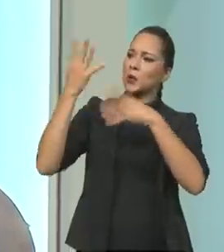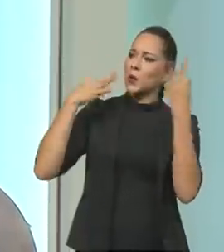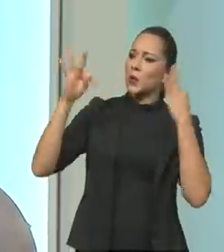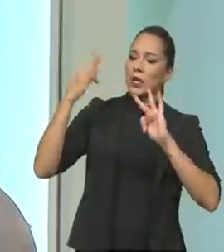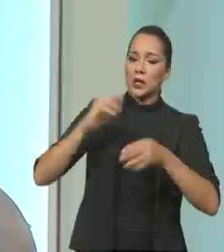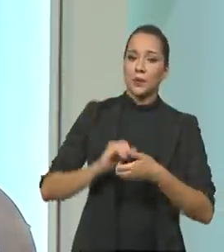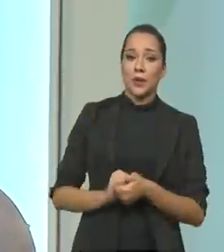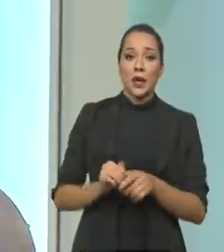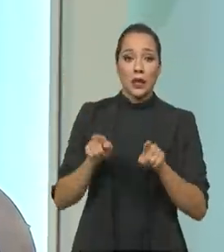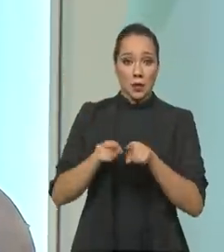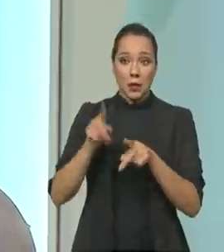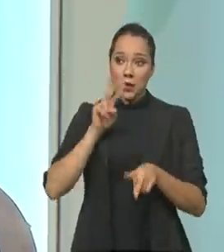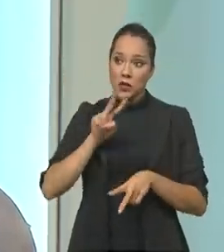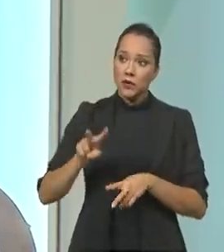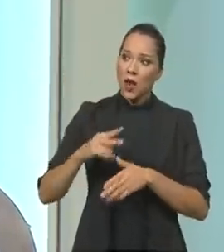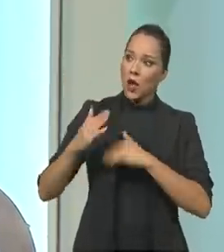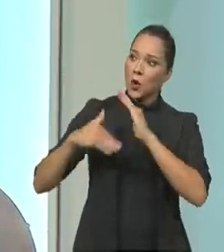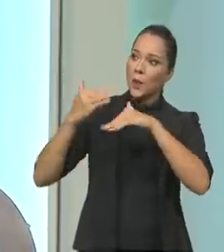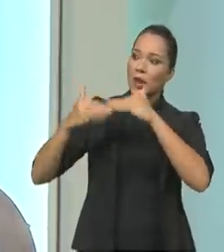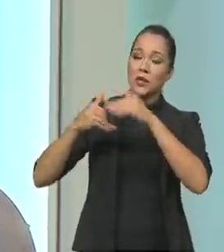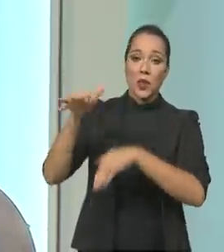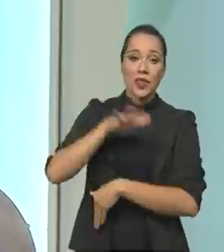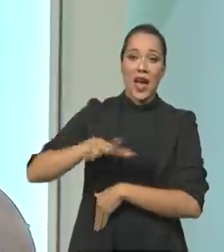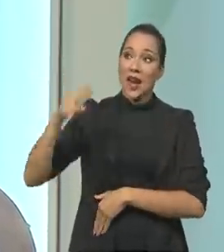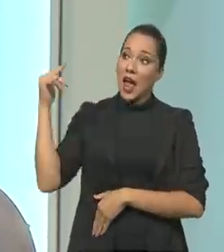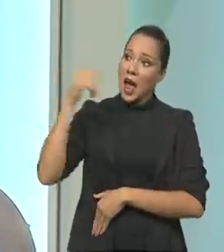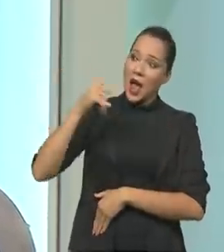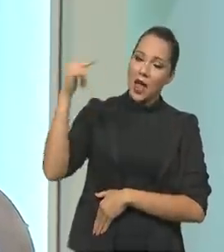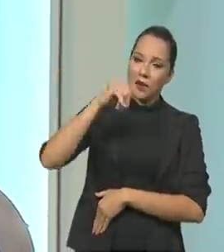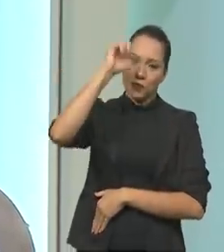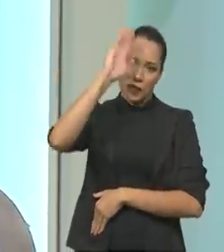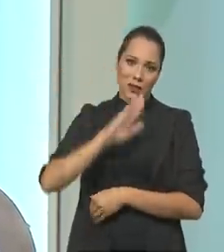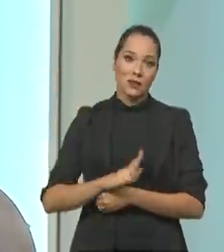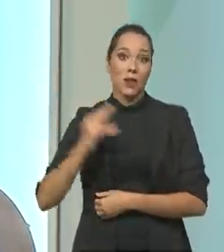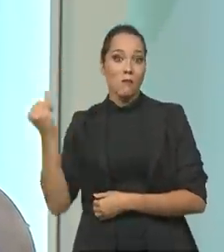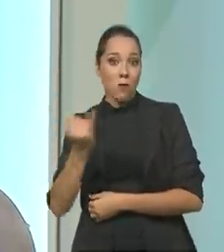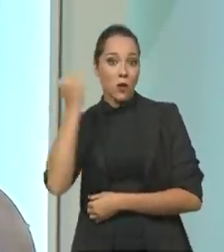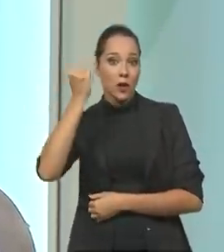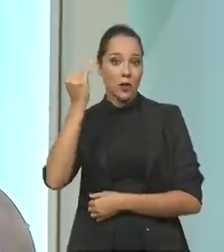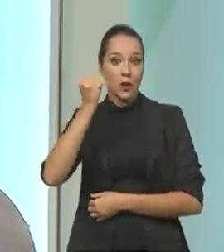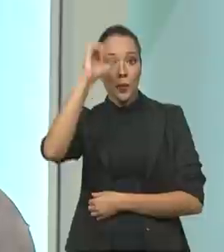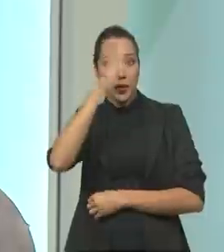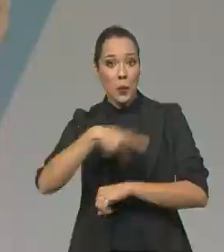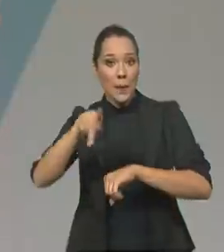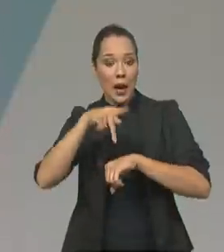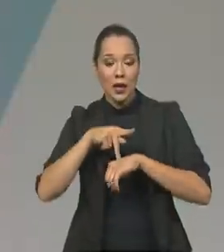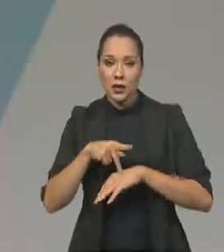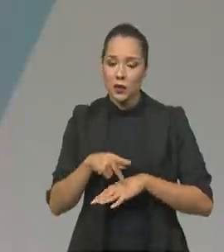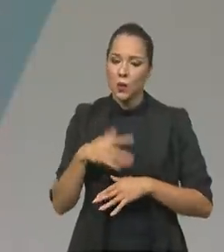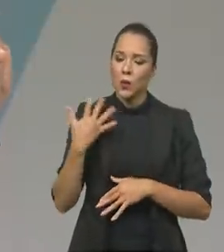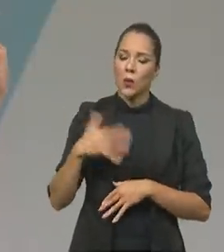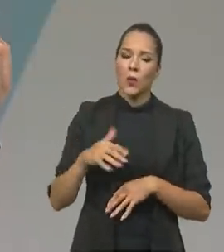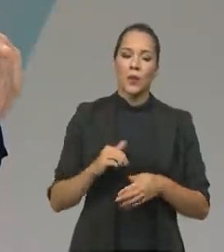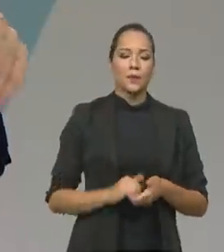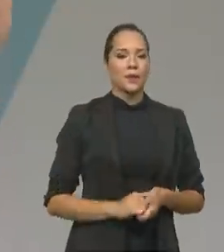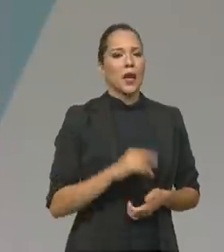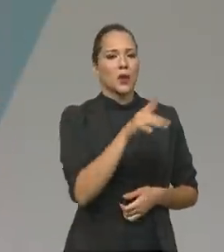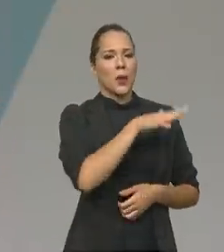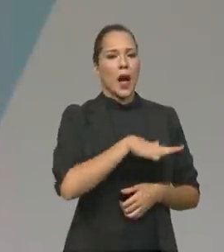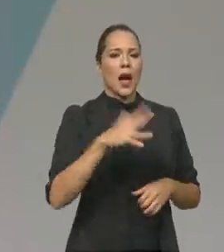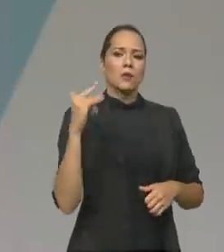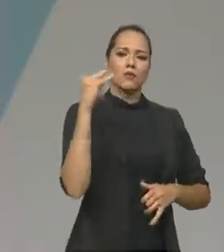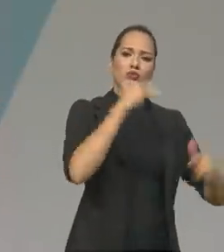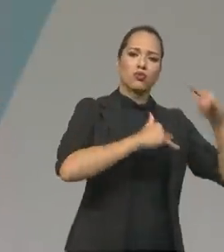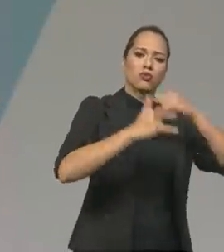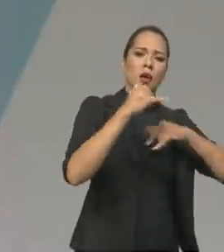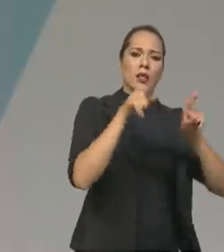a gente vê a recuperação da malha aérea brasileira, que isso é importantíssimo. O Brasil é um país que... O governo federal tomou medidas para a malha aérea e